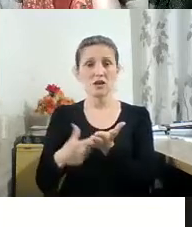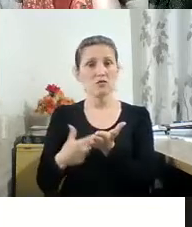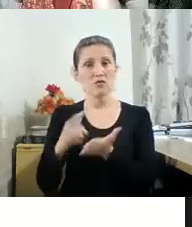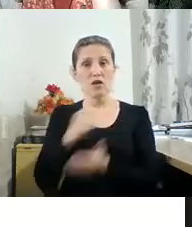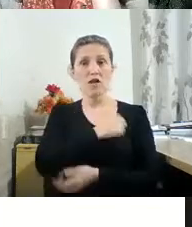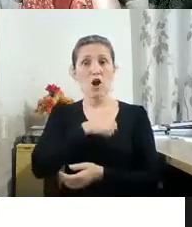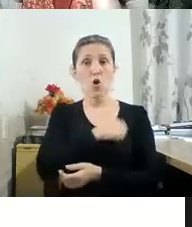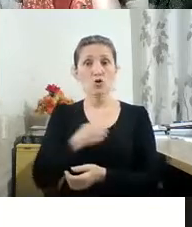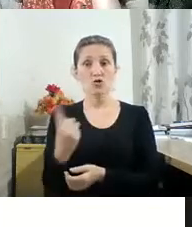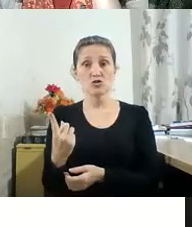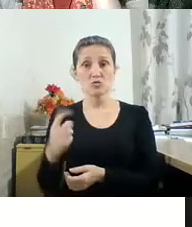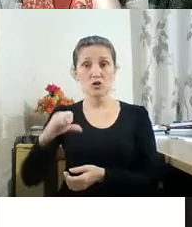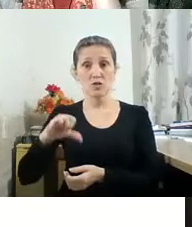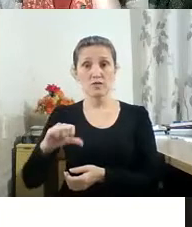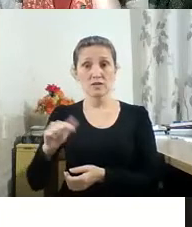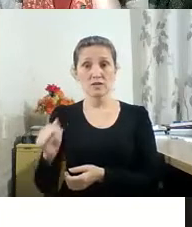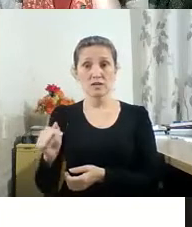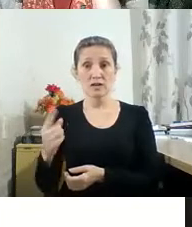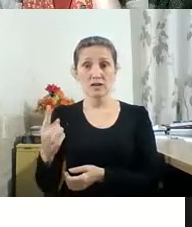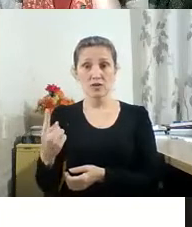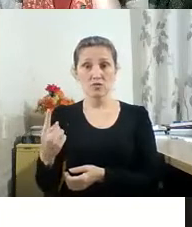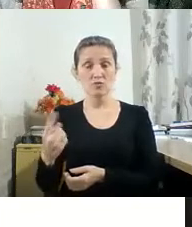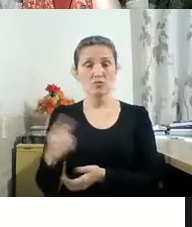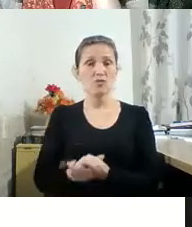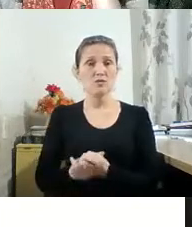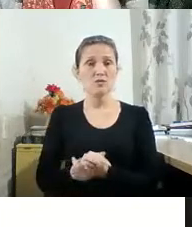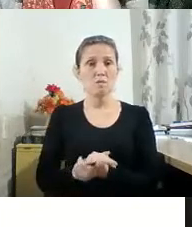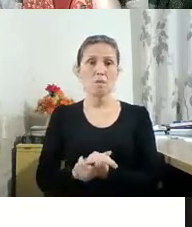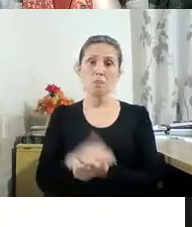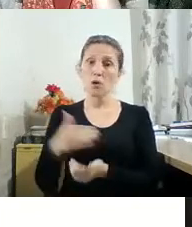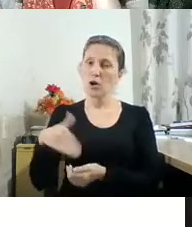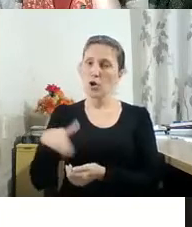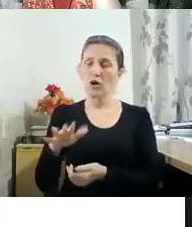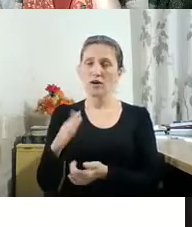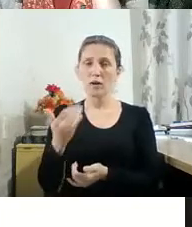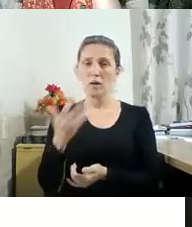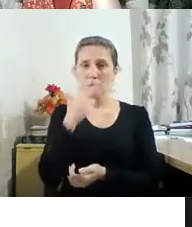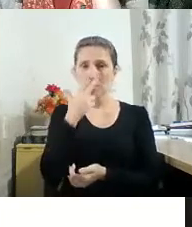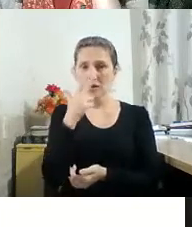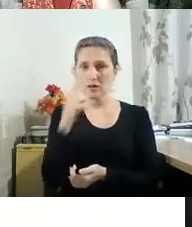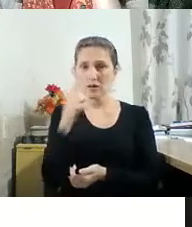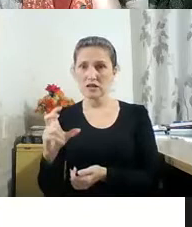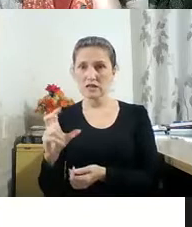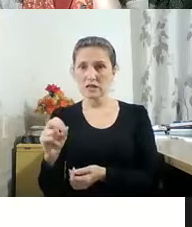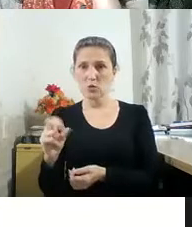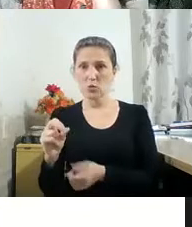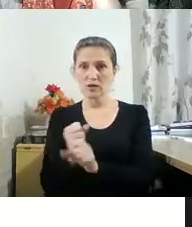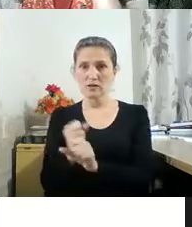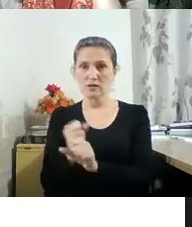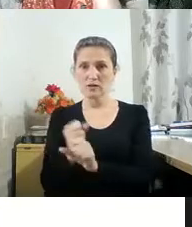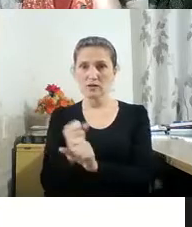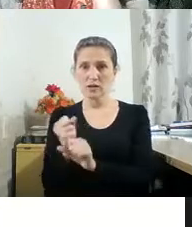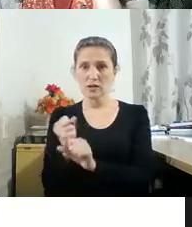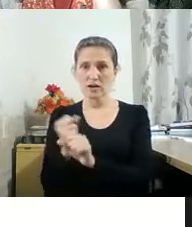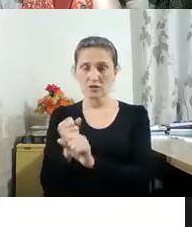estão completando agora, em meados de 2021, 50 anos, que é um